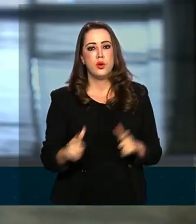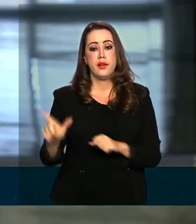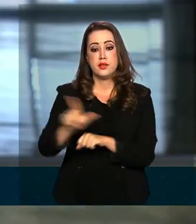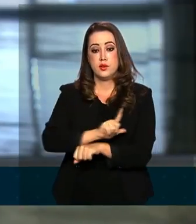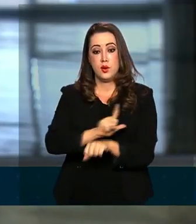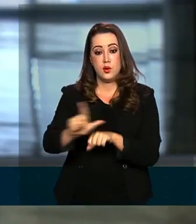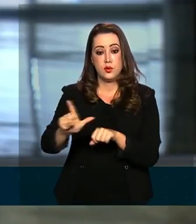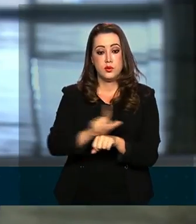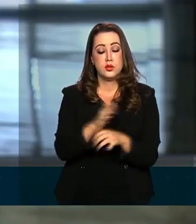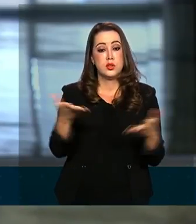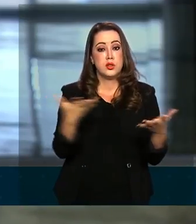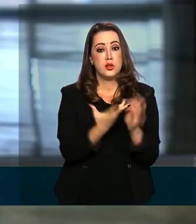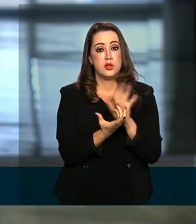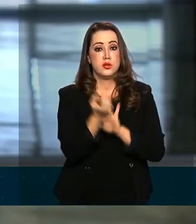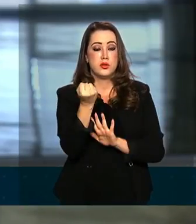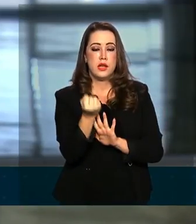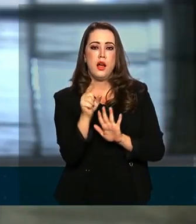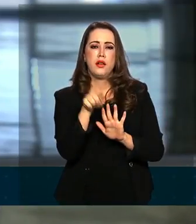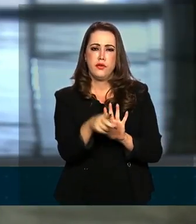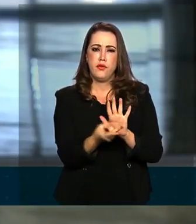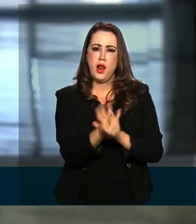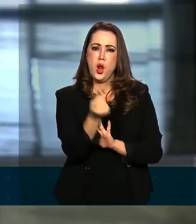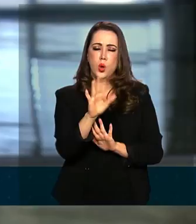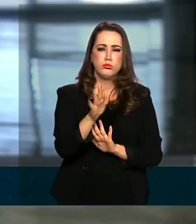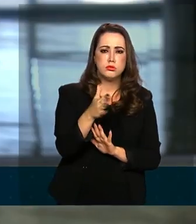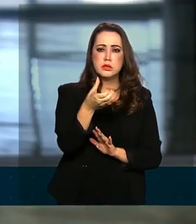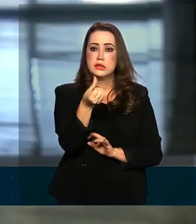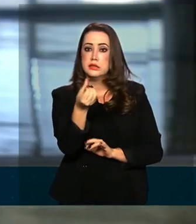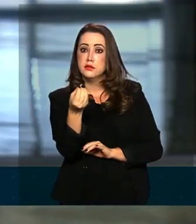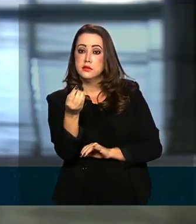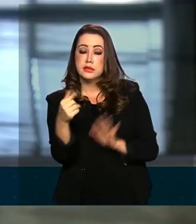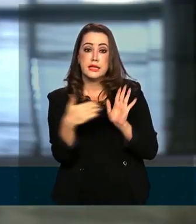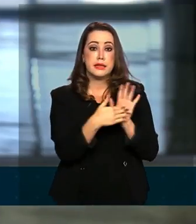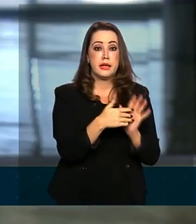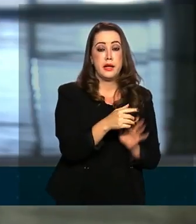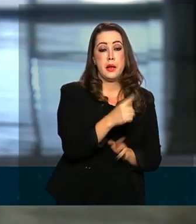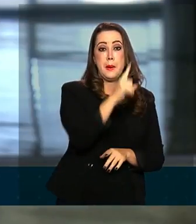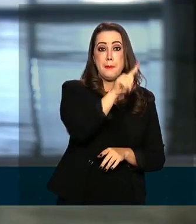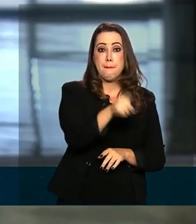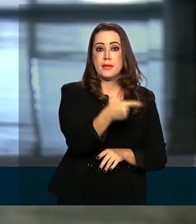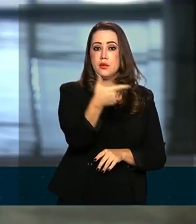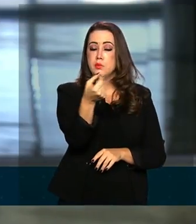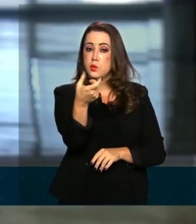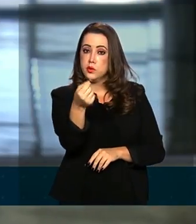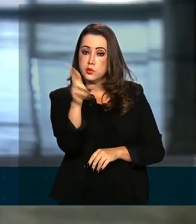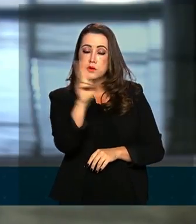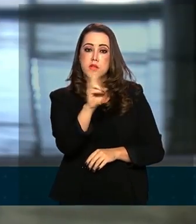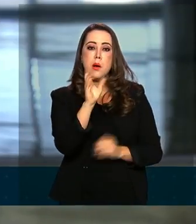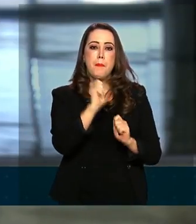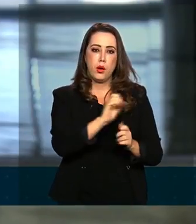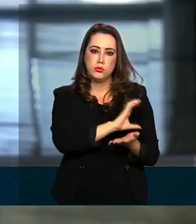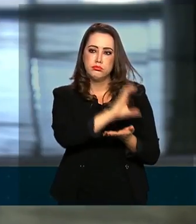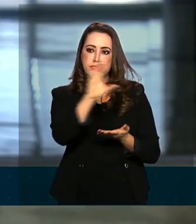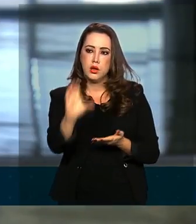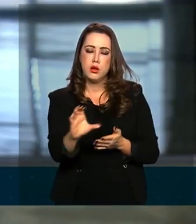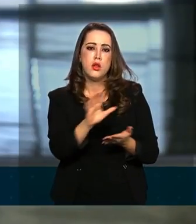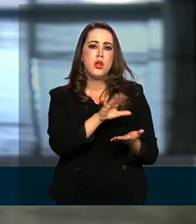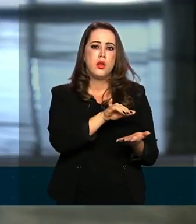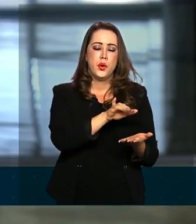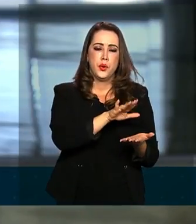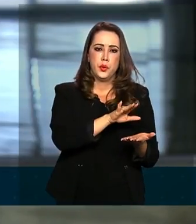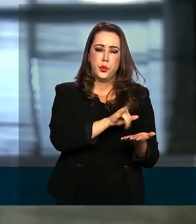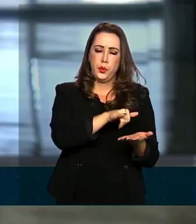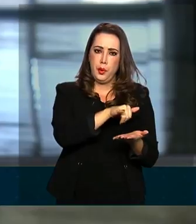Agora, além do saque, os valores que variam de 600 a 1.200 reais poderão ser transferidos do aplicativo